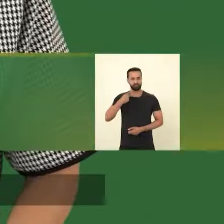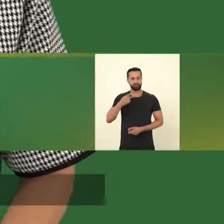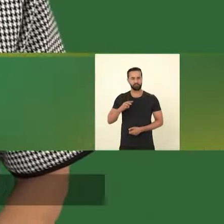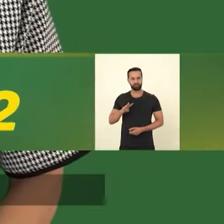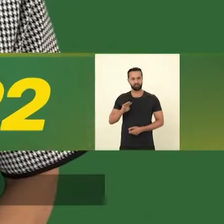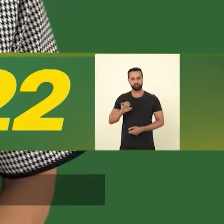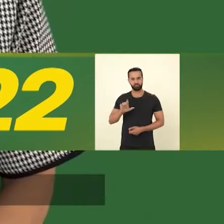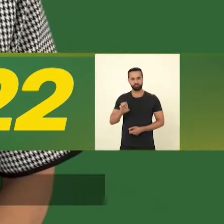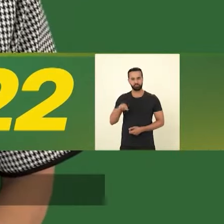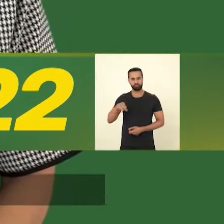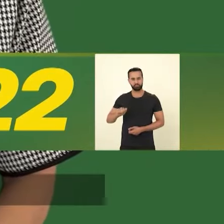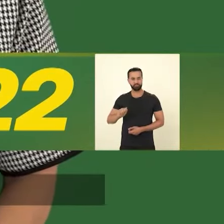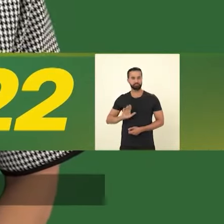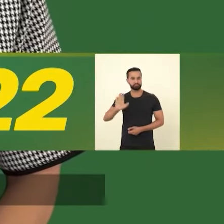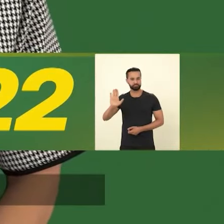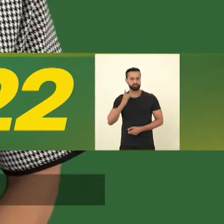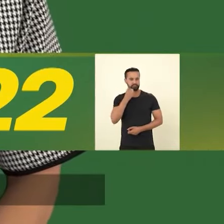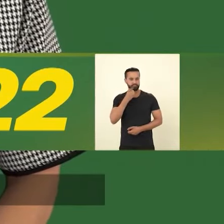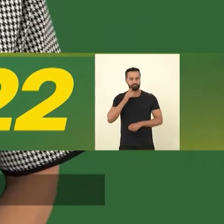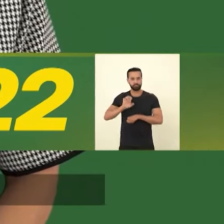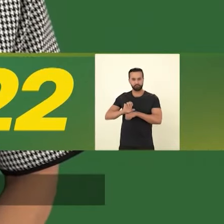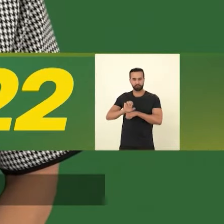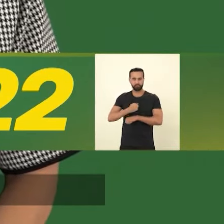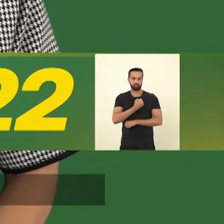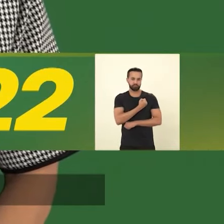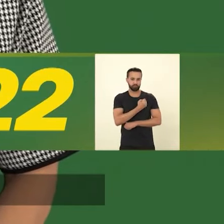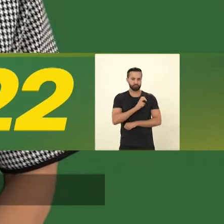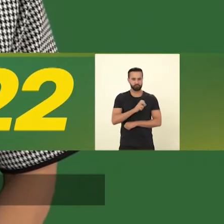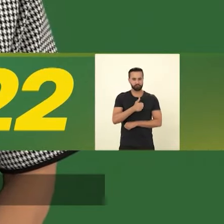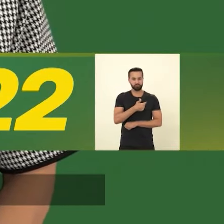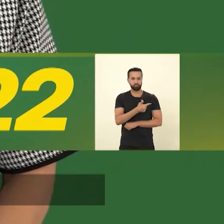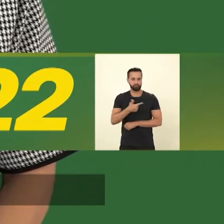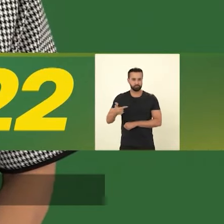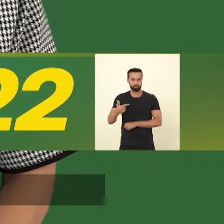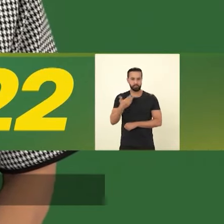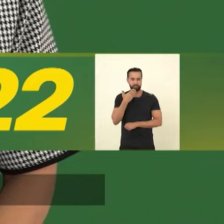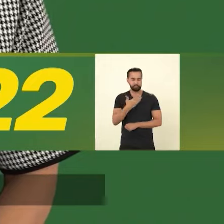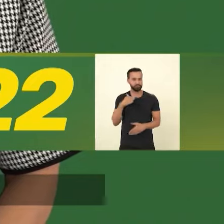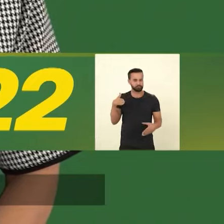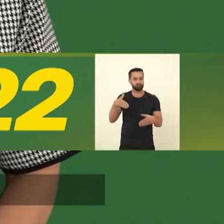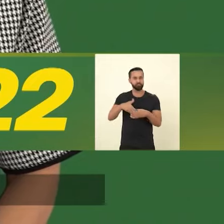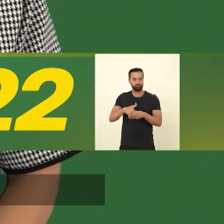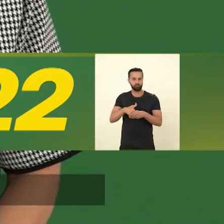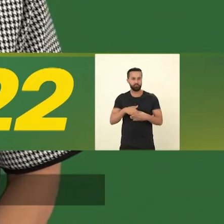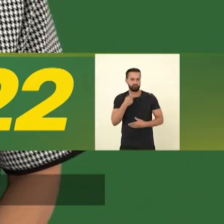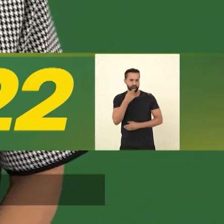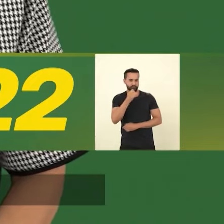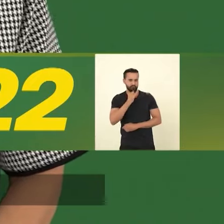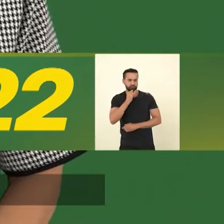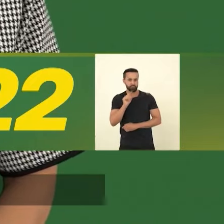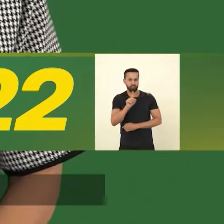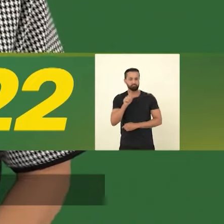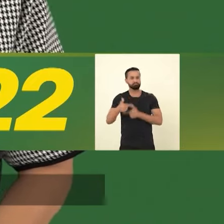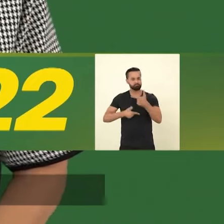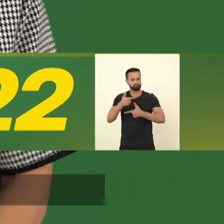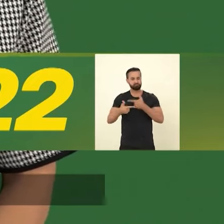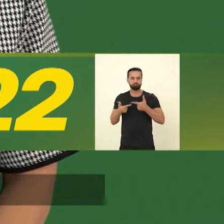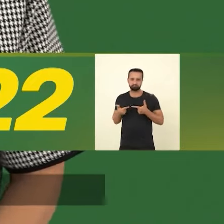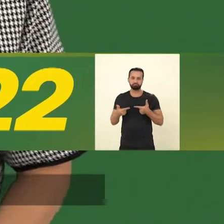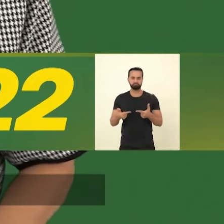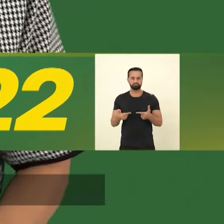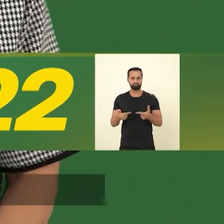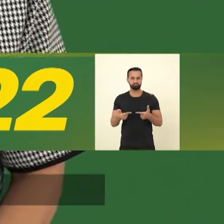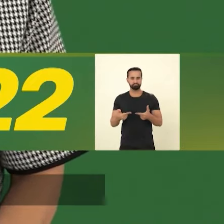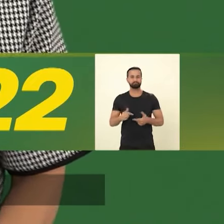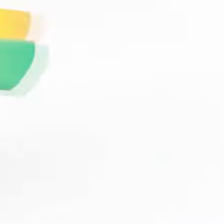Sou vereadora Uelma Lira, candidata a deputado estadual, número 51222. Peço seu voto. Meu lema é, não só